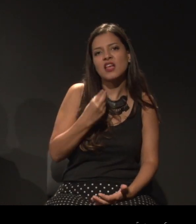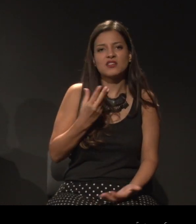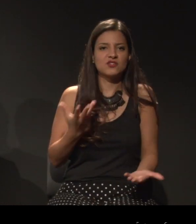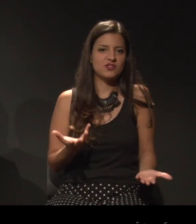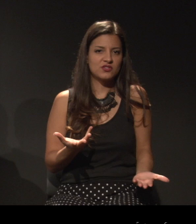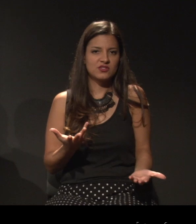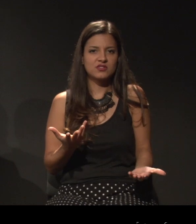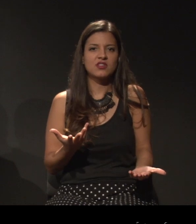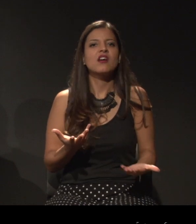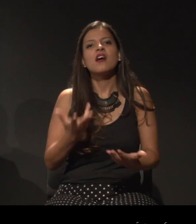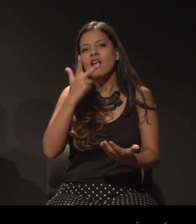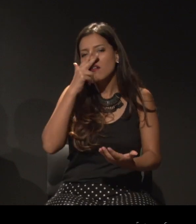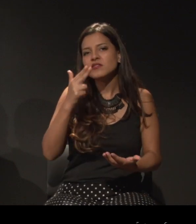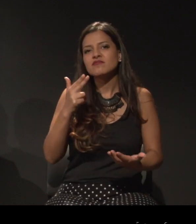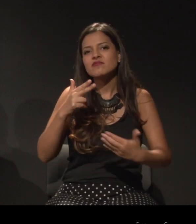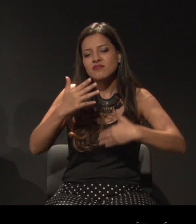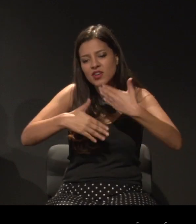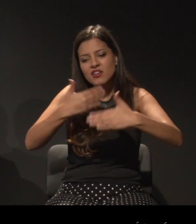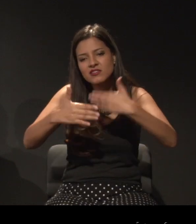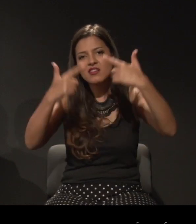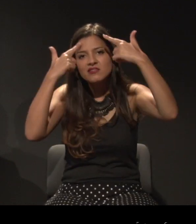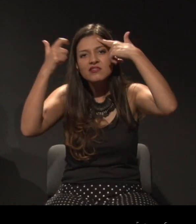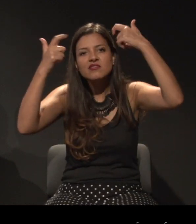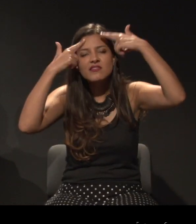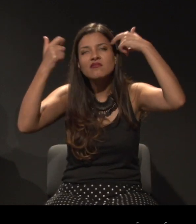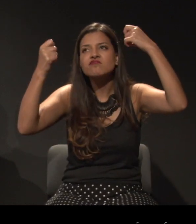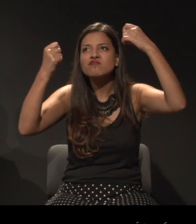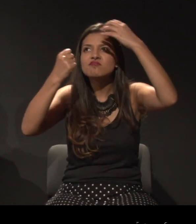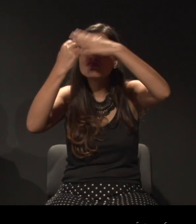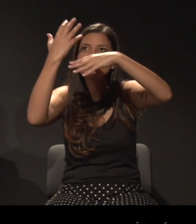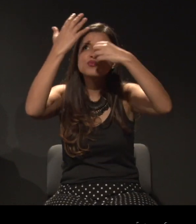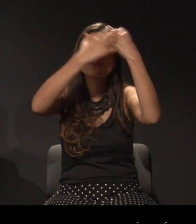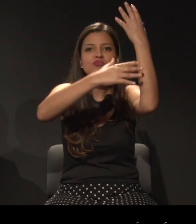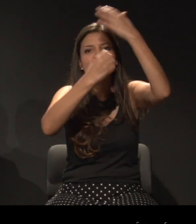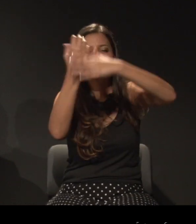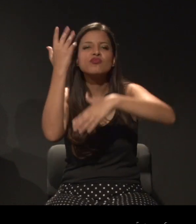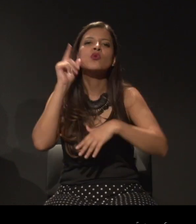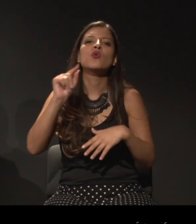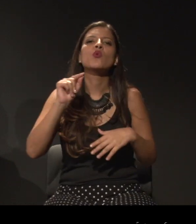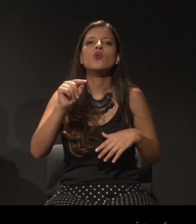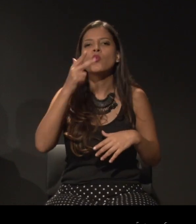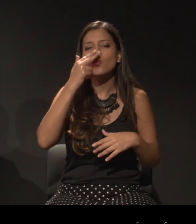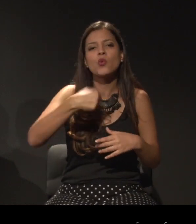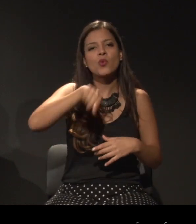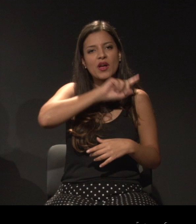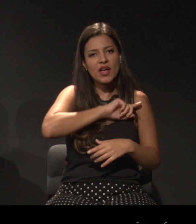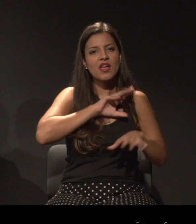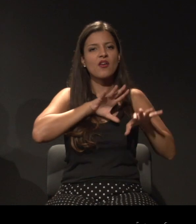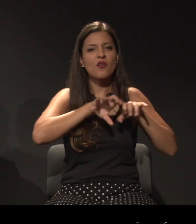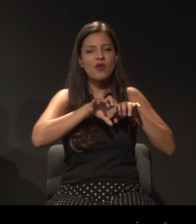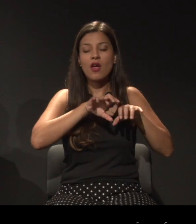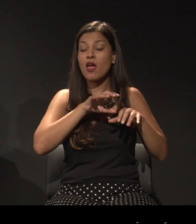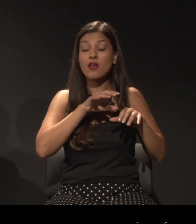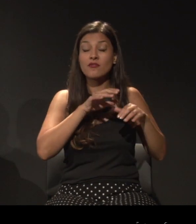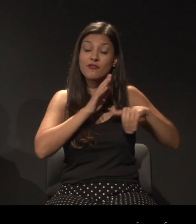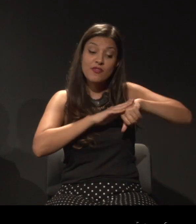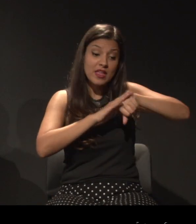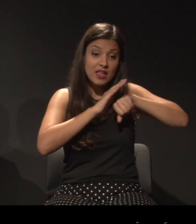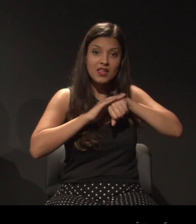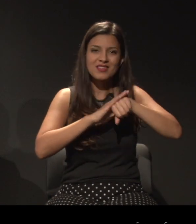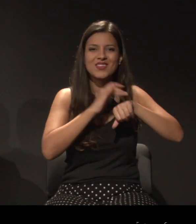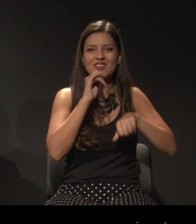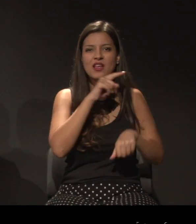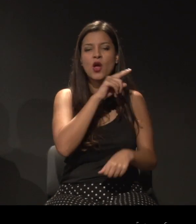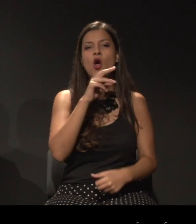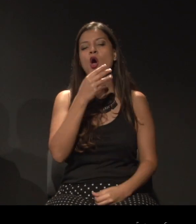processos criativos, o que eles se transformam, como é que o que é formado, no caso